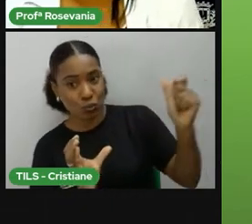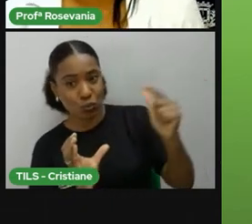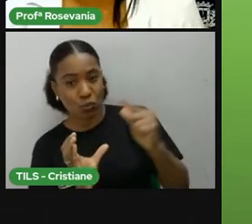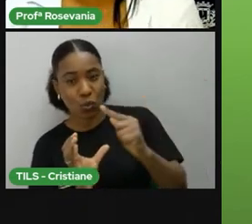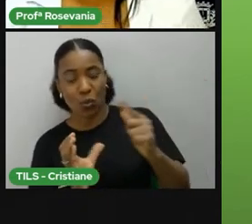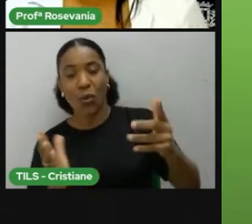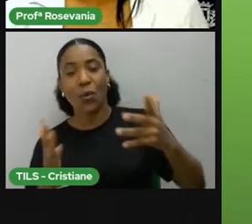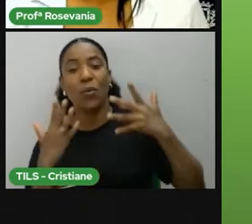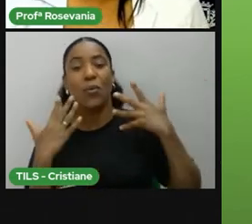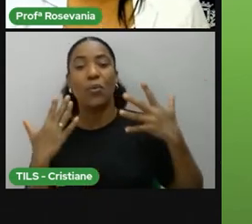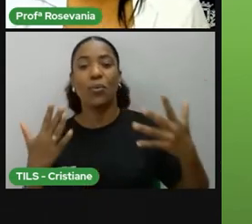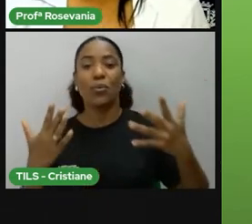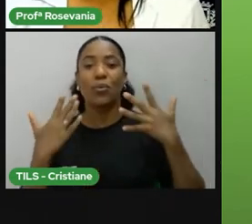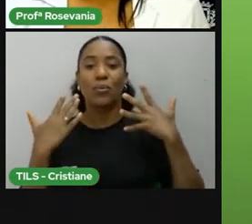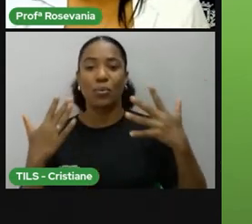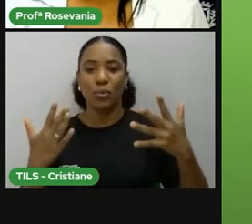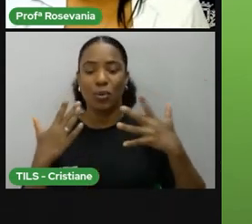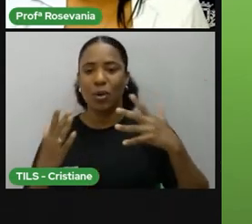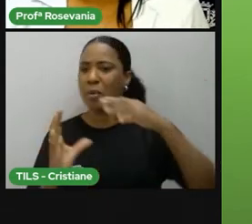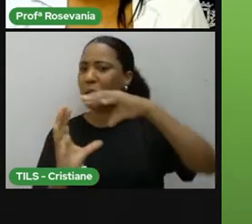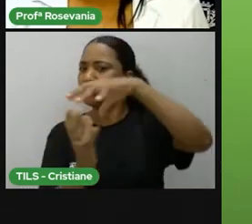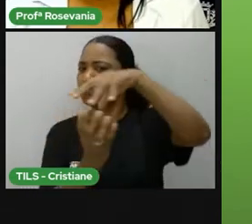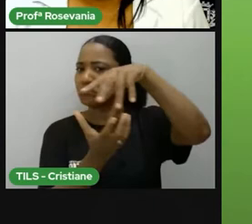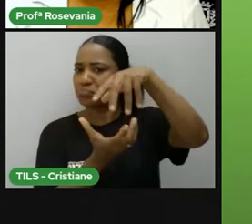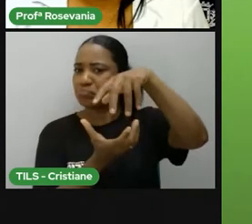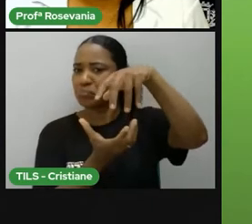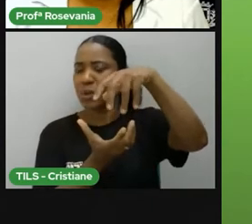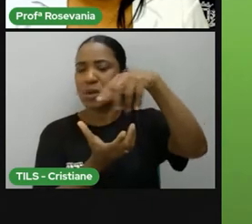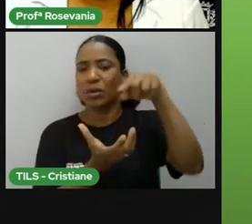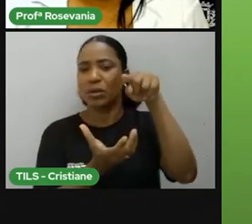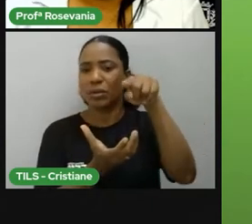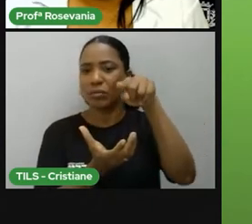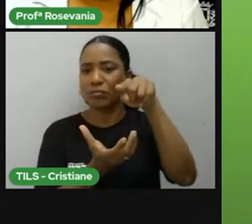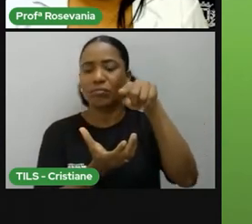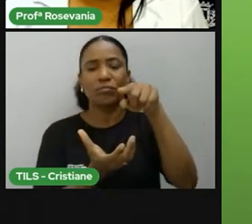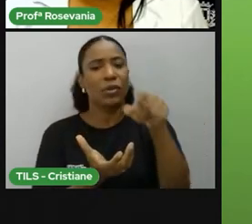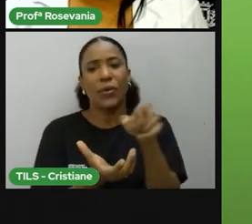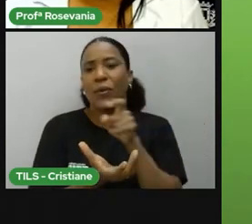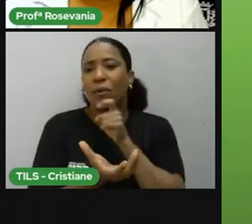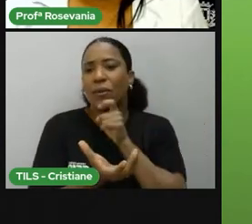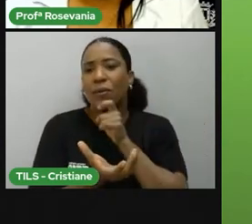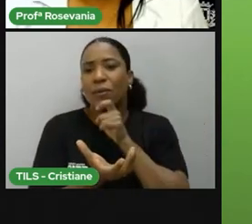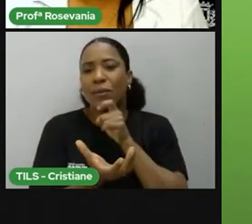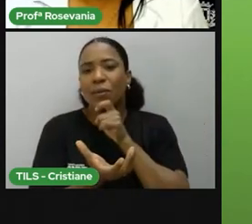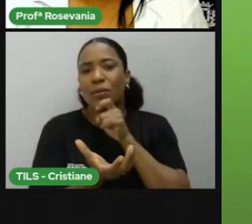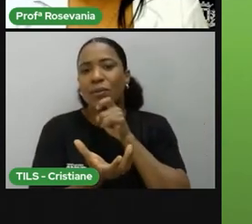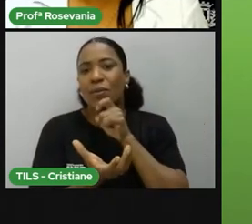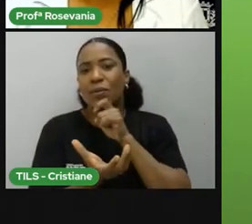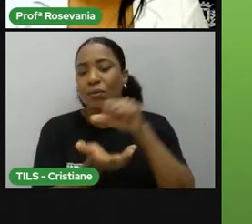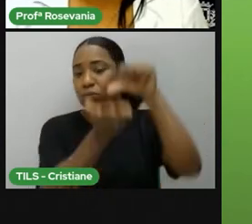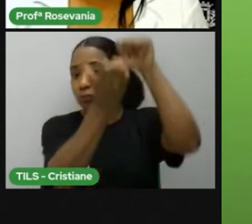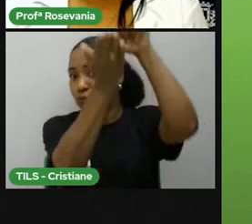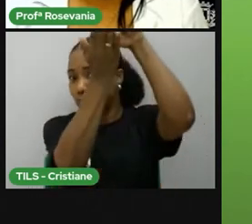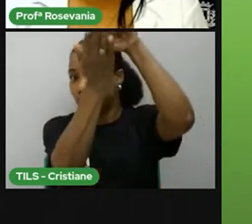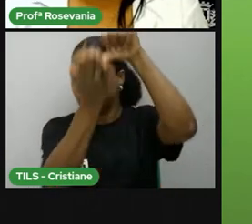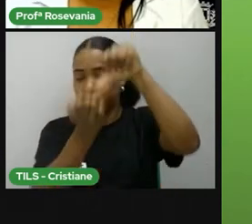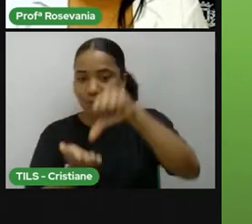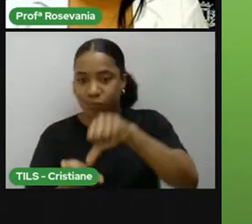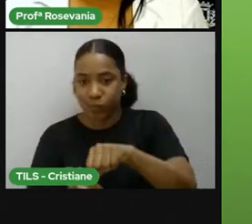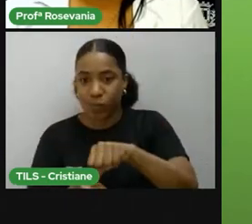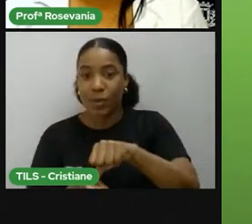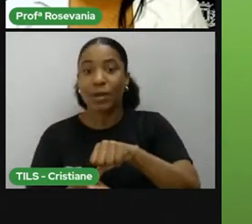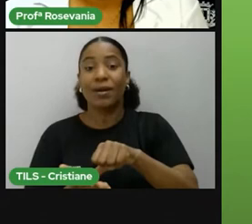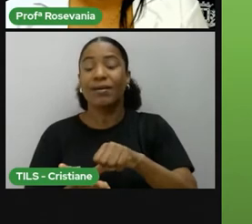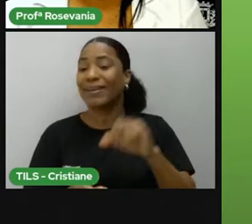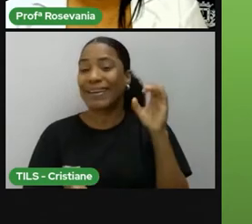observa nessa região. Aqui é a parte mais quente do planeta, né, eles dividem a parte mais quente do planeta,